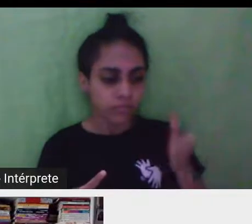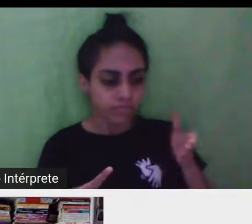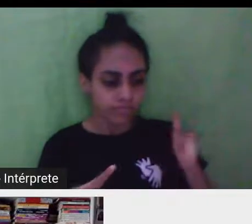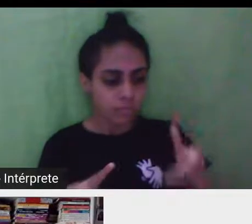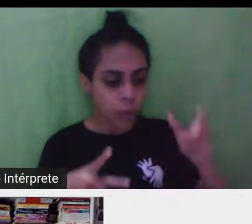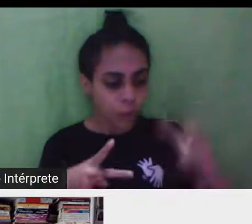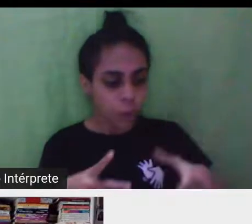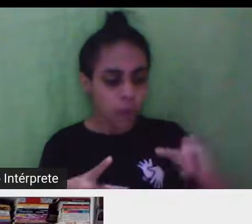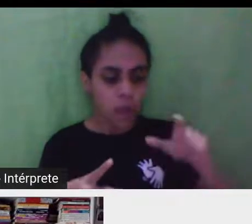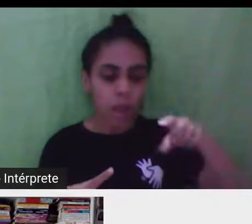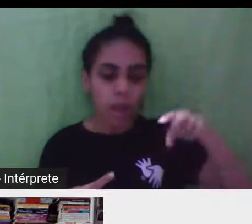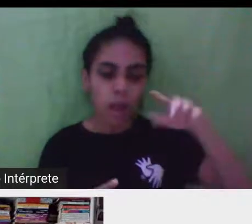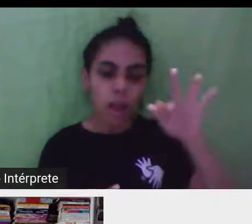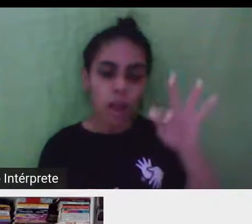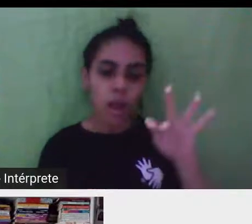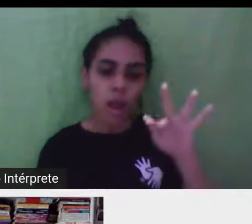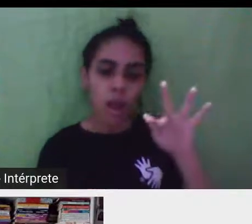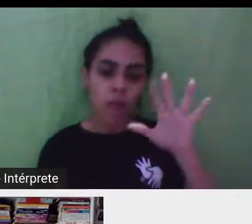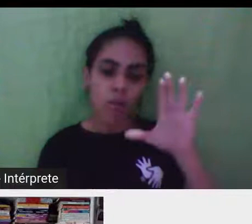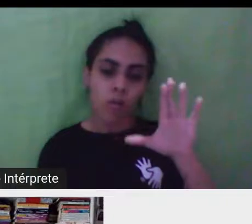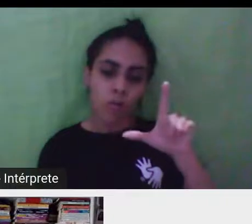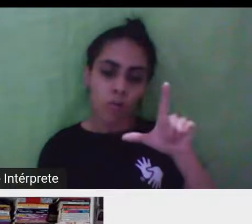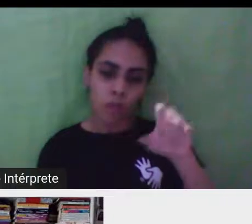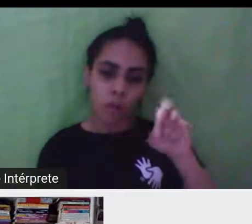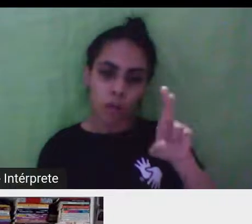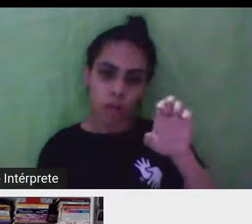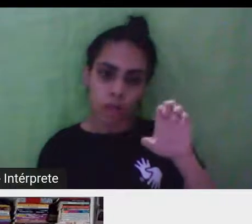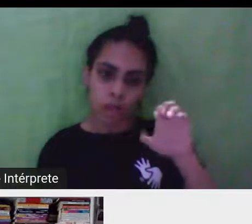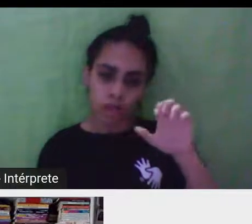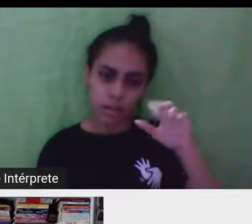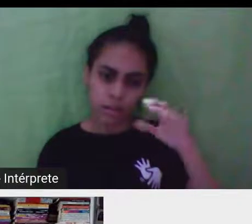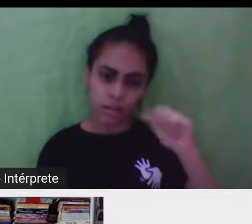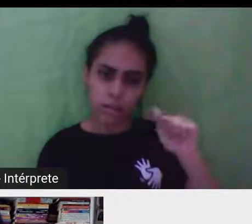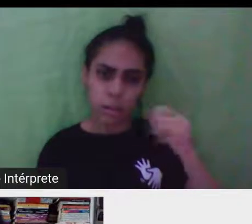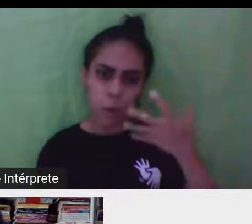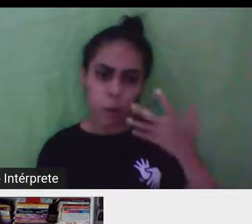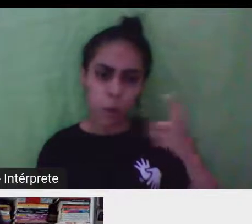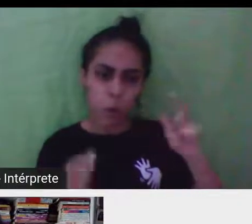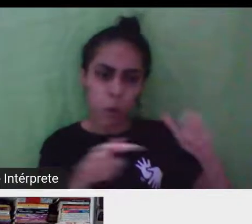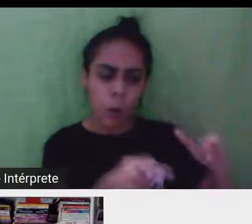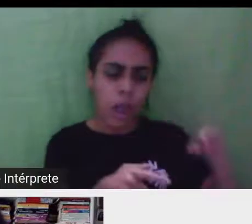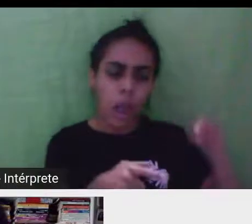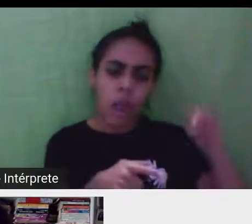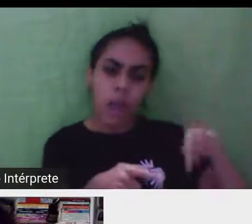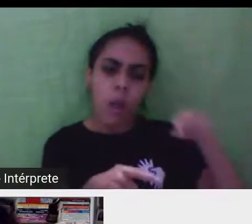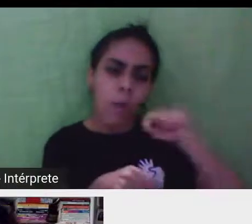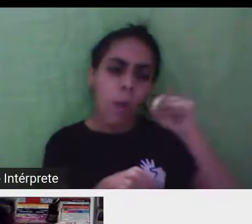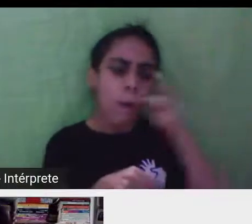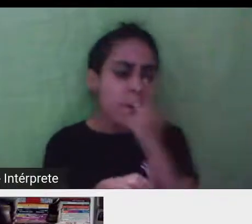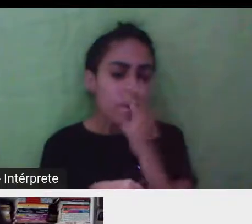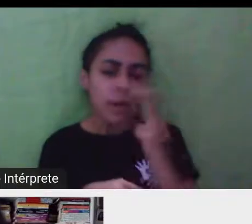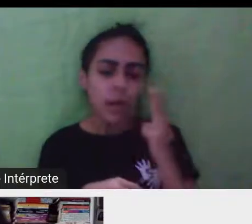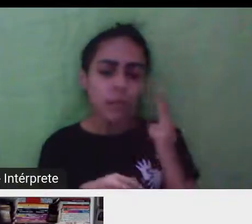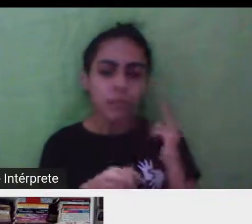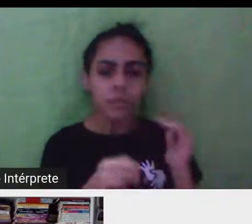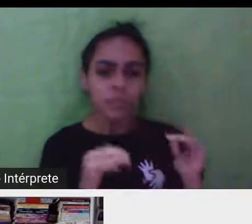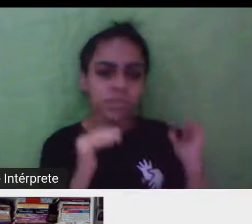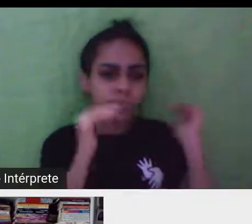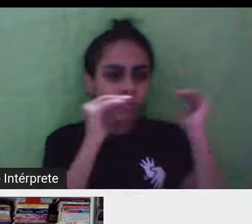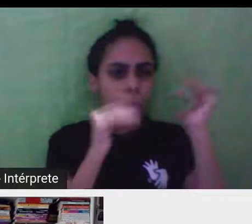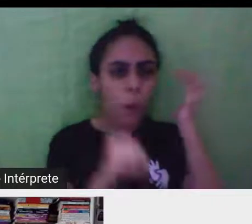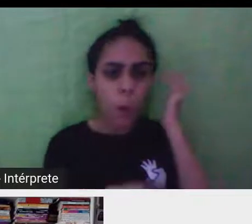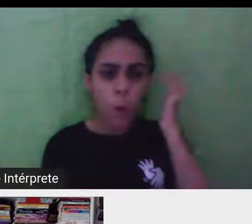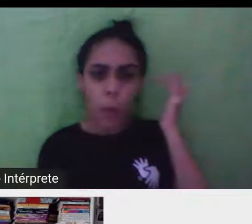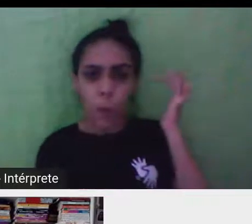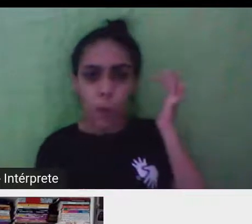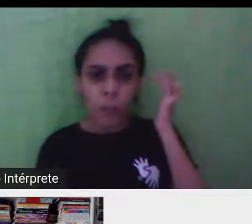Mas, assim, Florença é como se fosse o lugar do refinamento, da cultura. Tem até uma